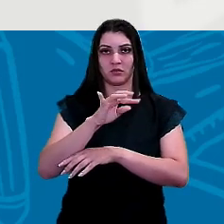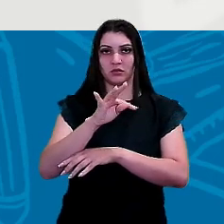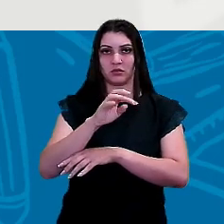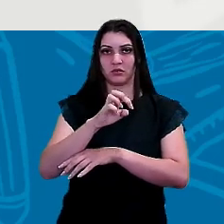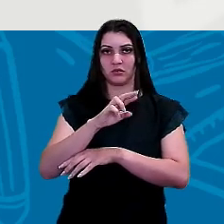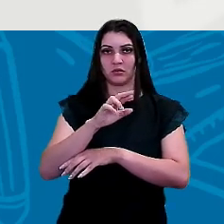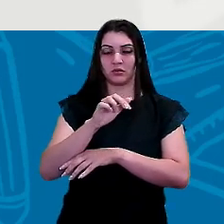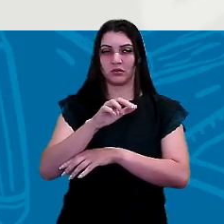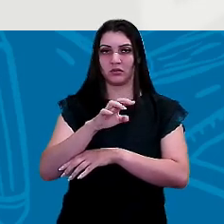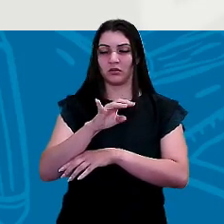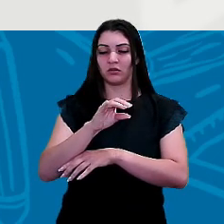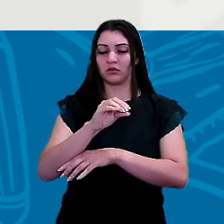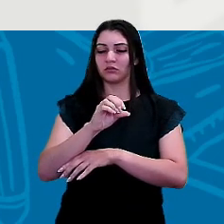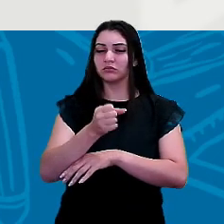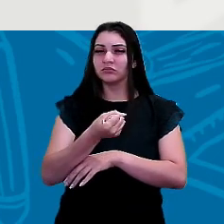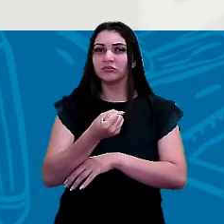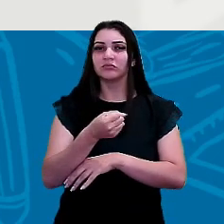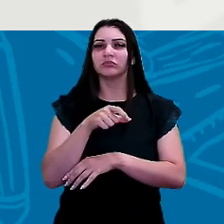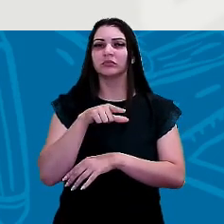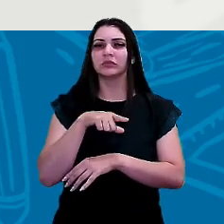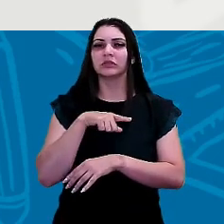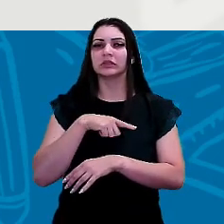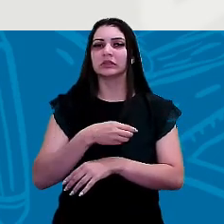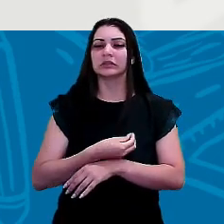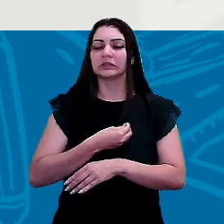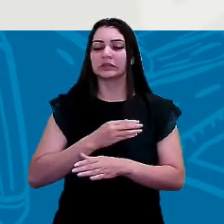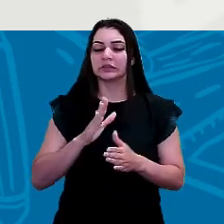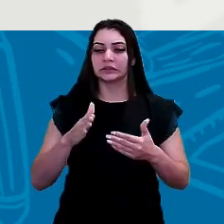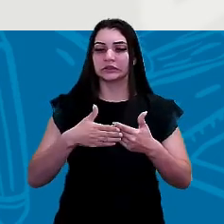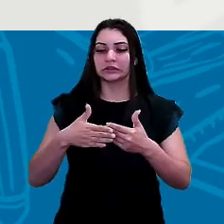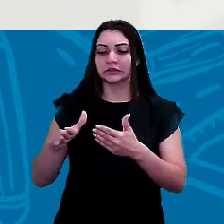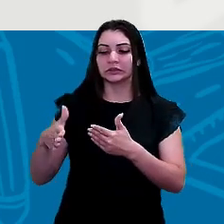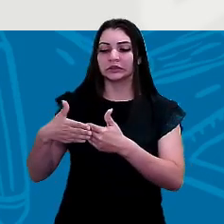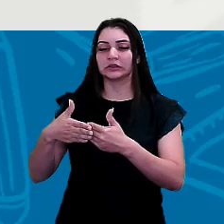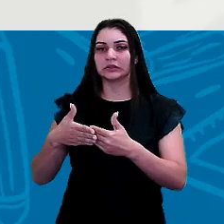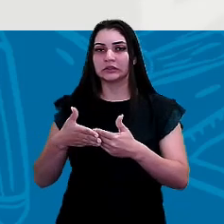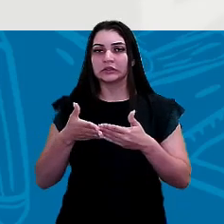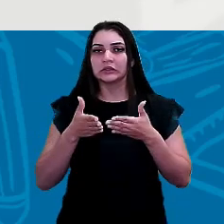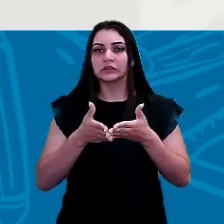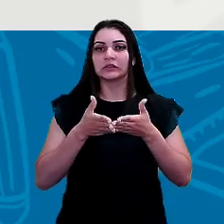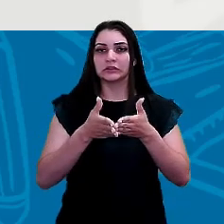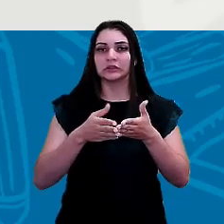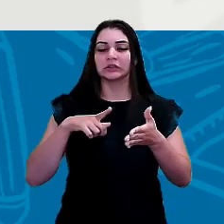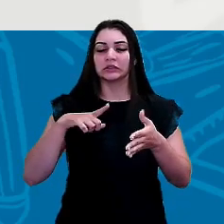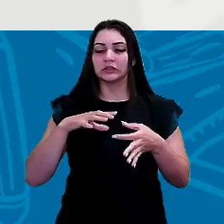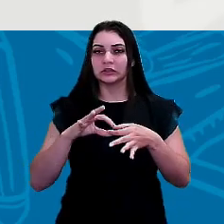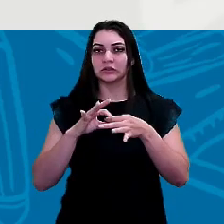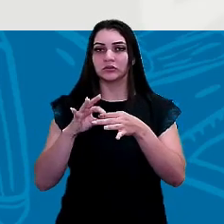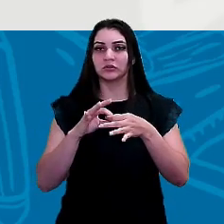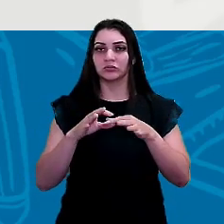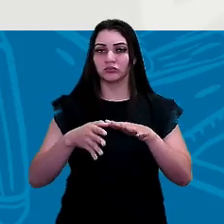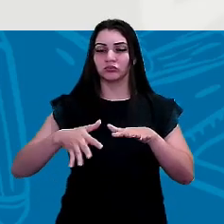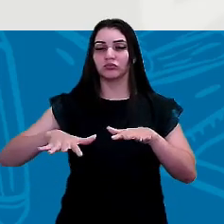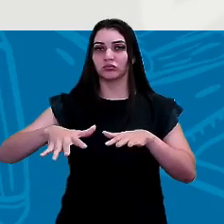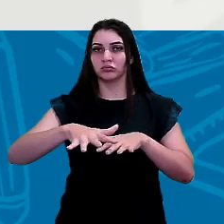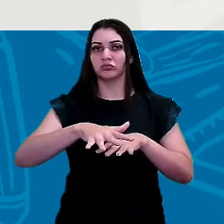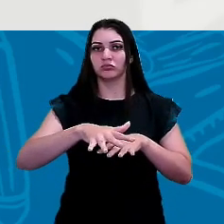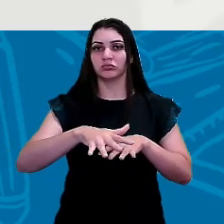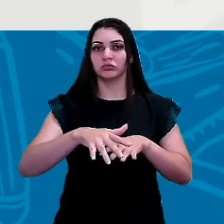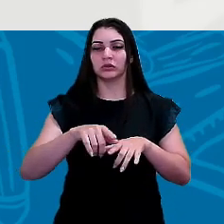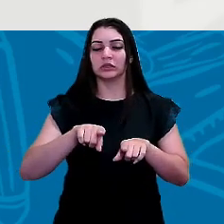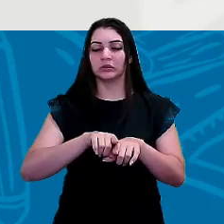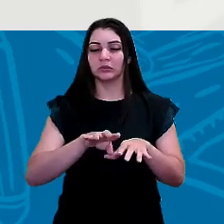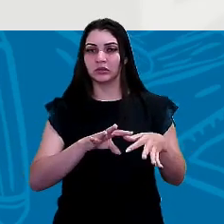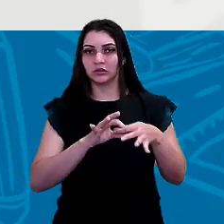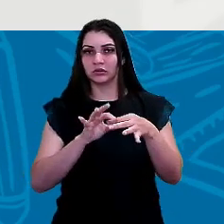ou continentais, que existem restritas passagens que possibilitam a conexão com os oceanos, e a